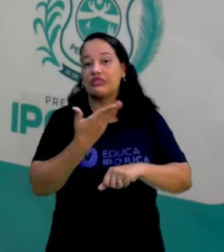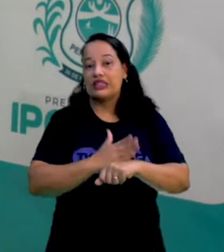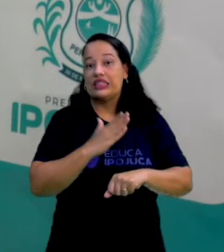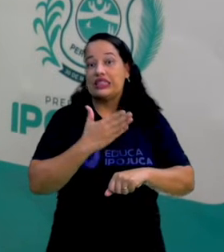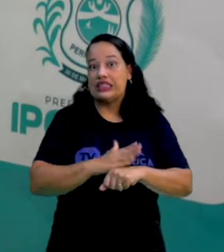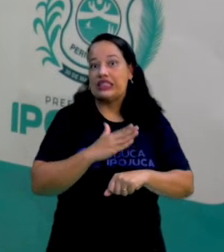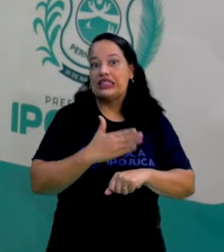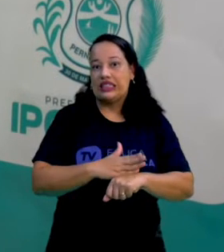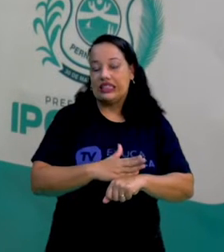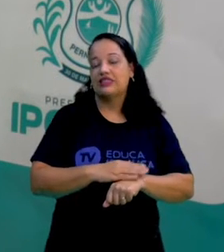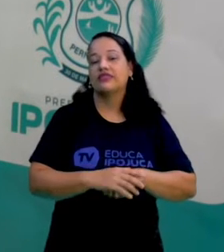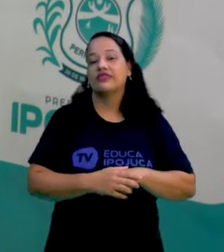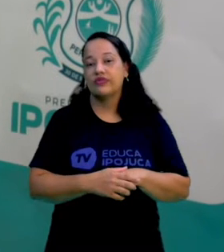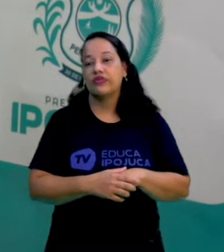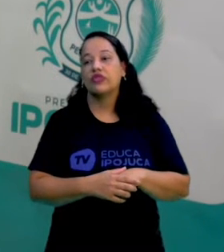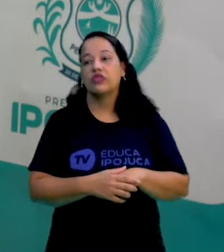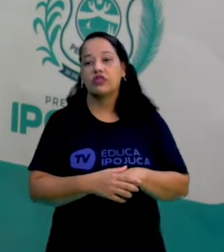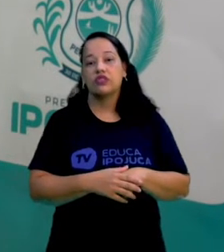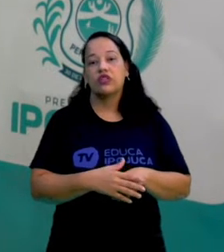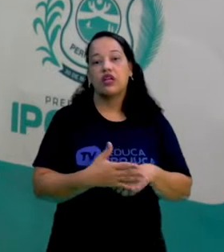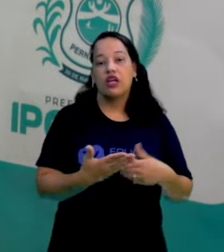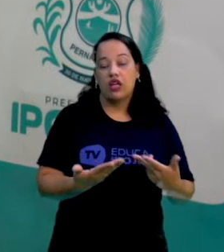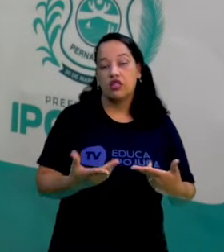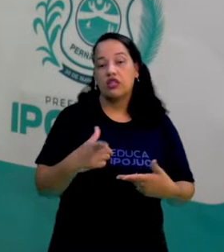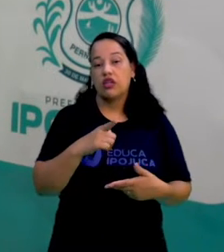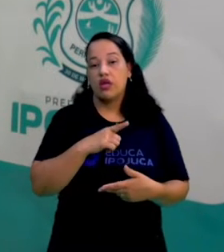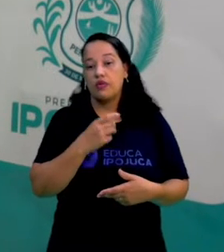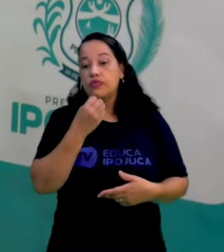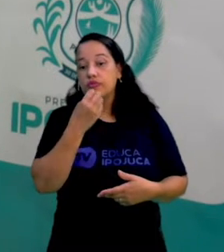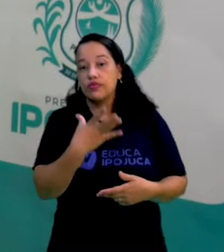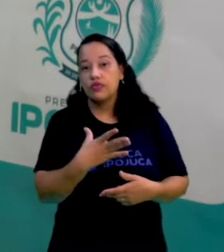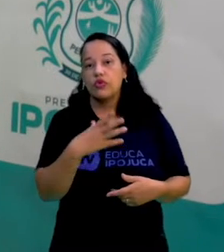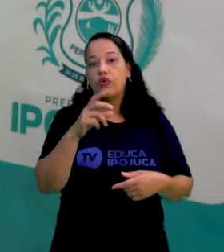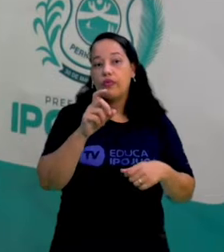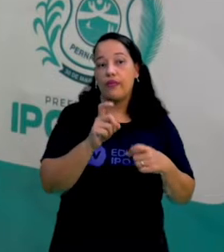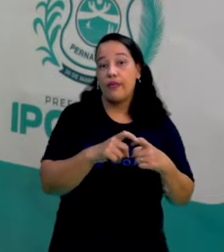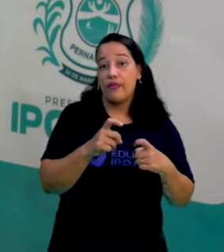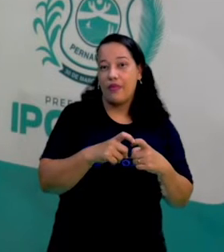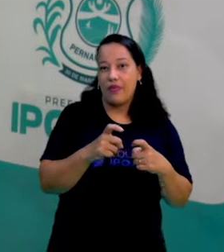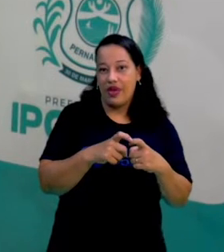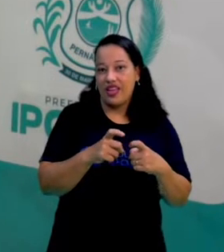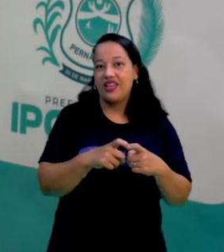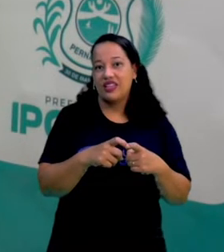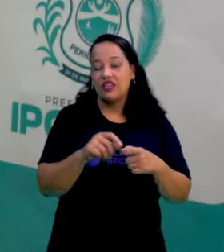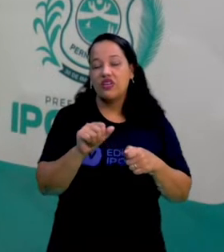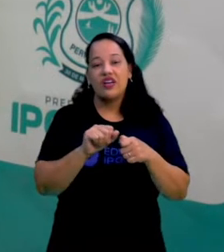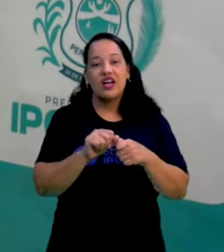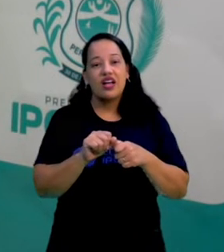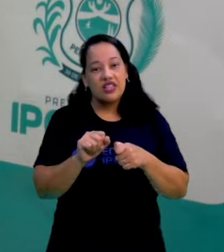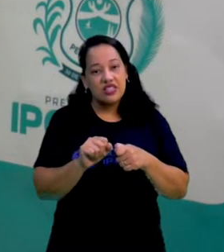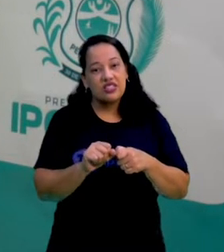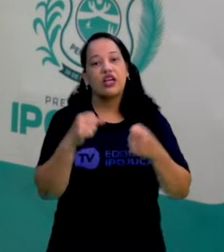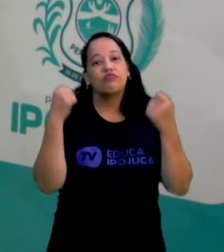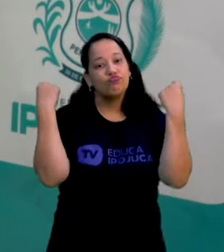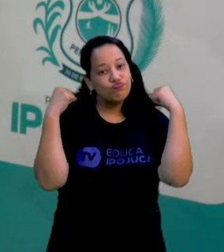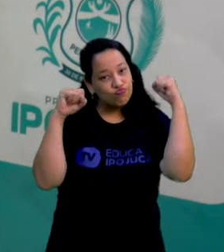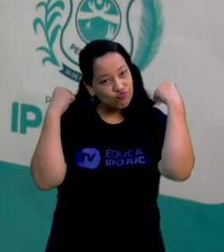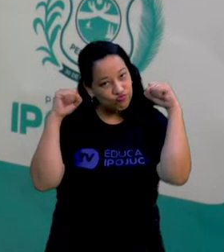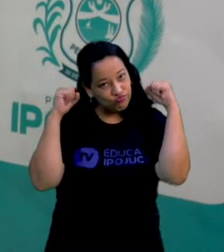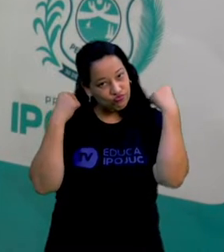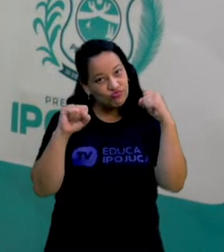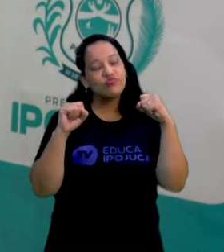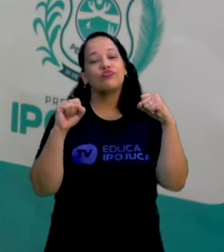do exercício. Muitas vezes é recomendado pelos próprios médicos fazer exercício físico para que você tenha